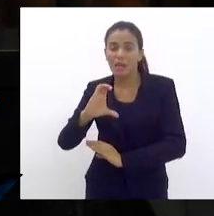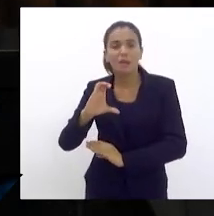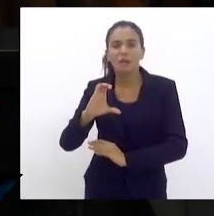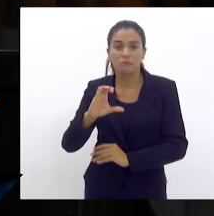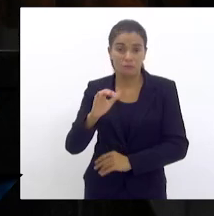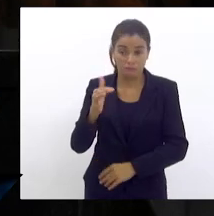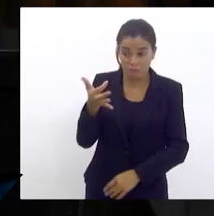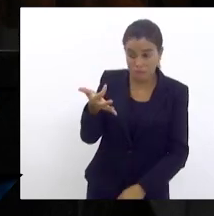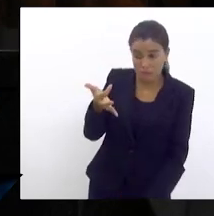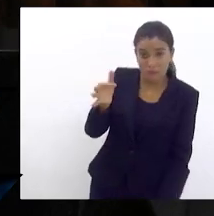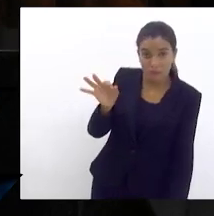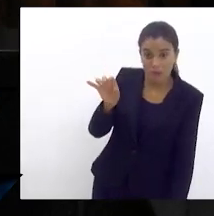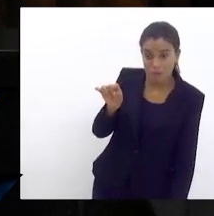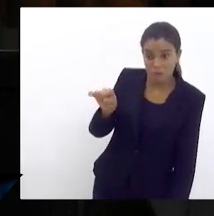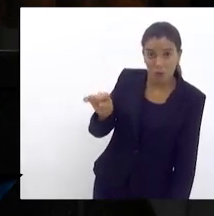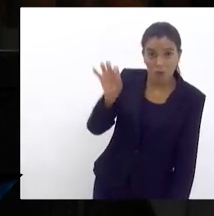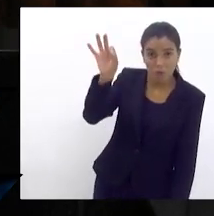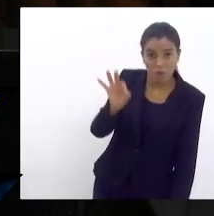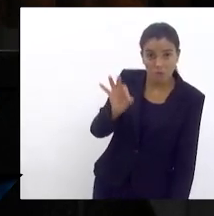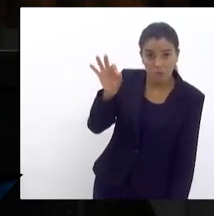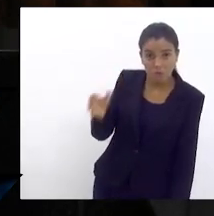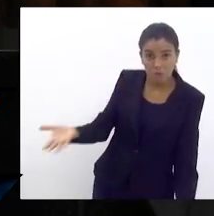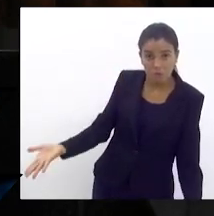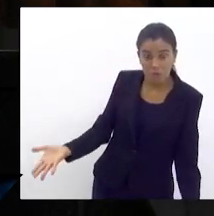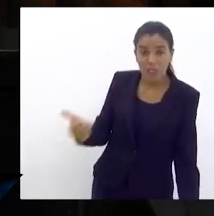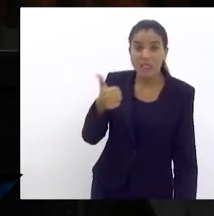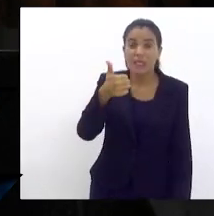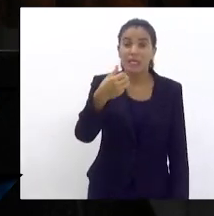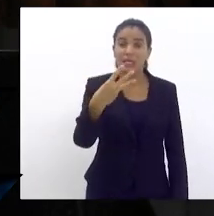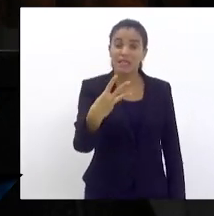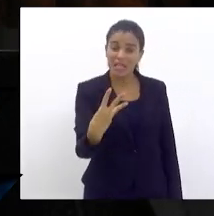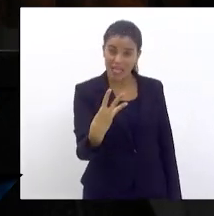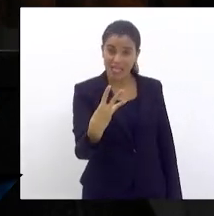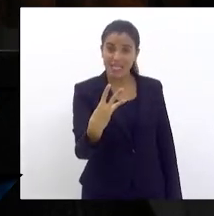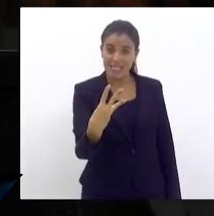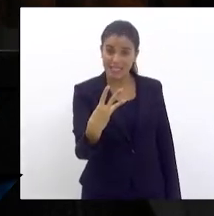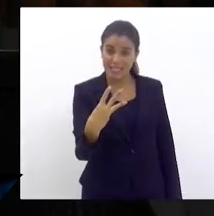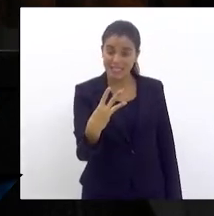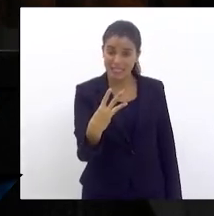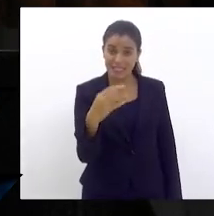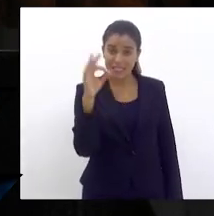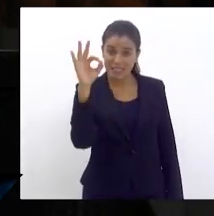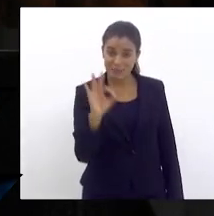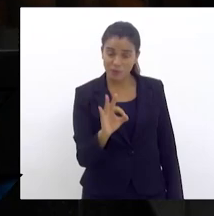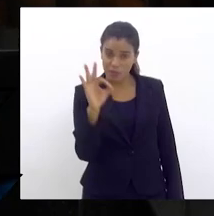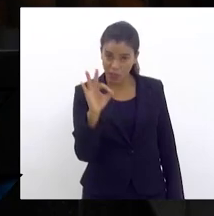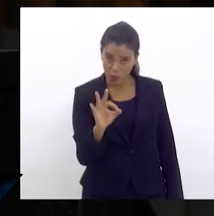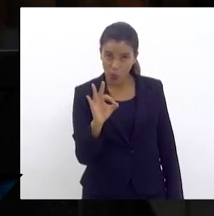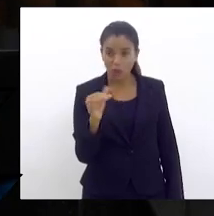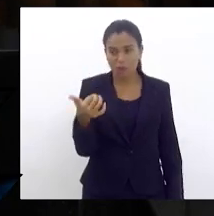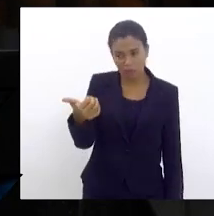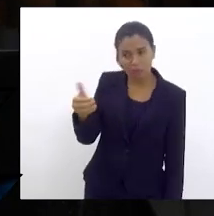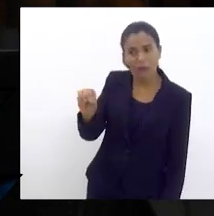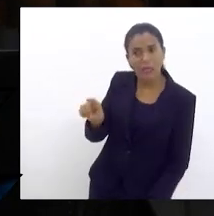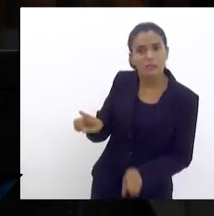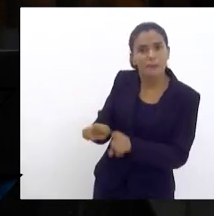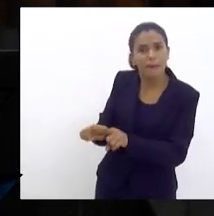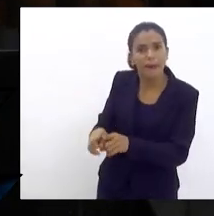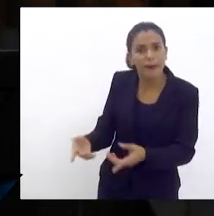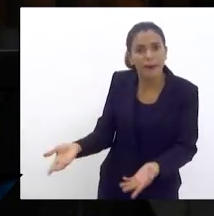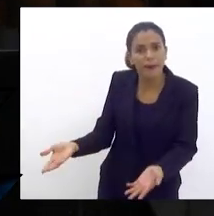percentuais. Ora, se 13,75% é escorchante, 10% também o é.